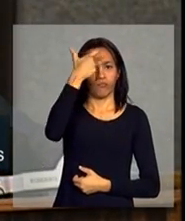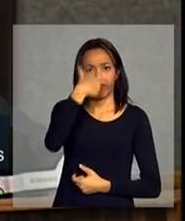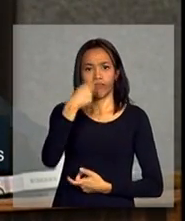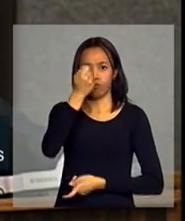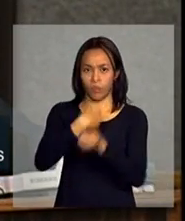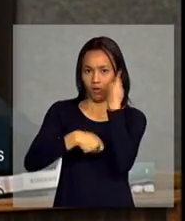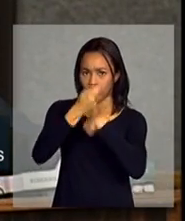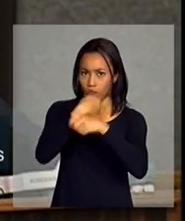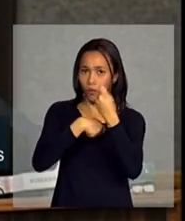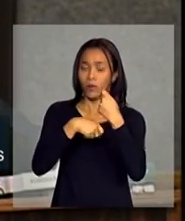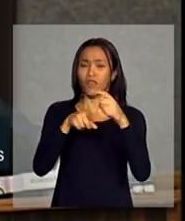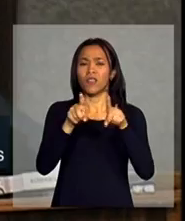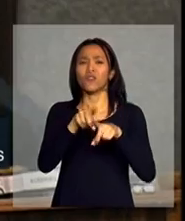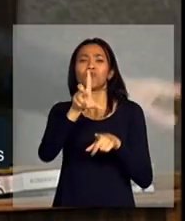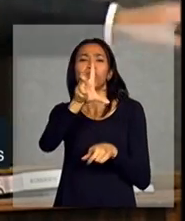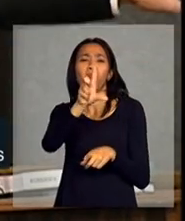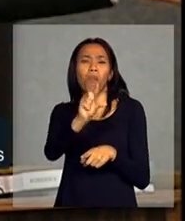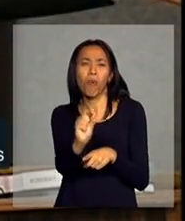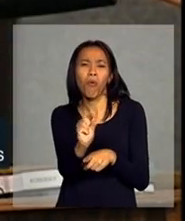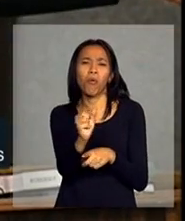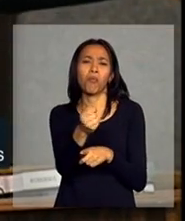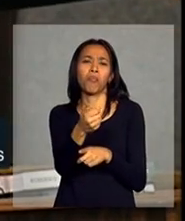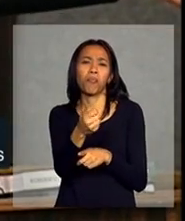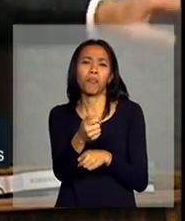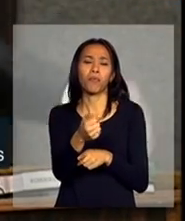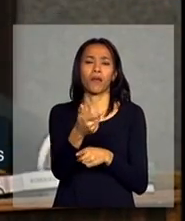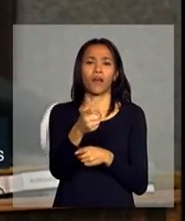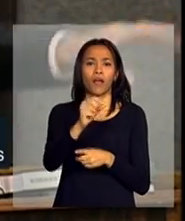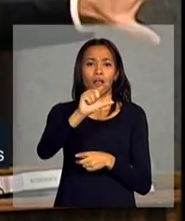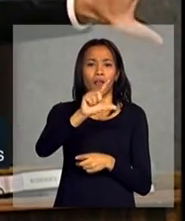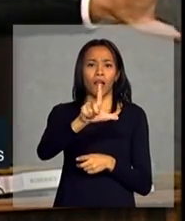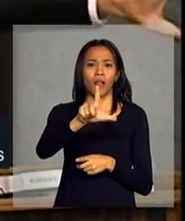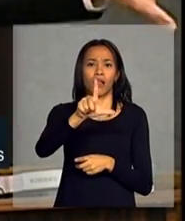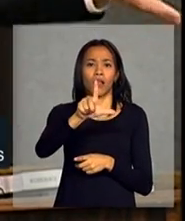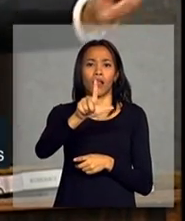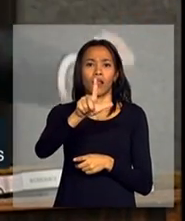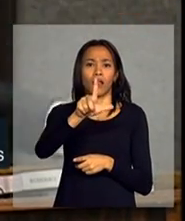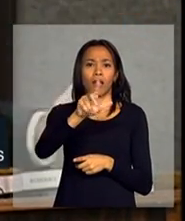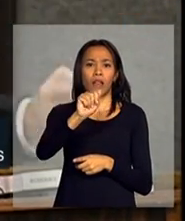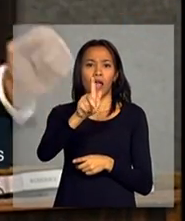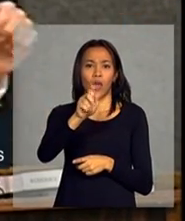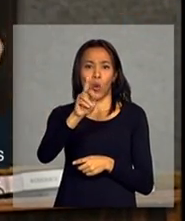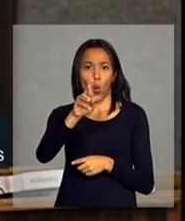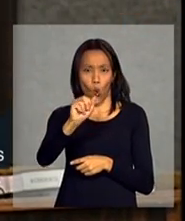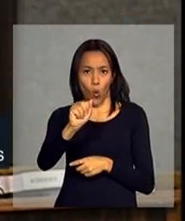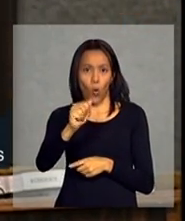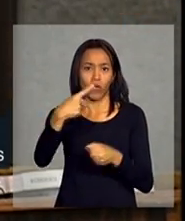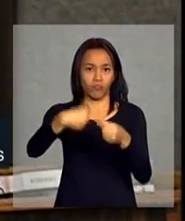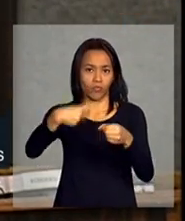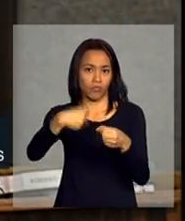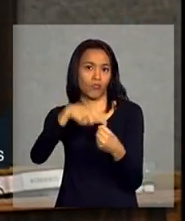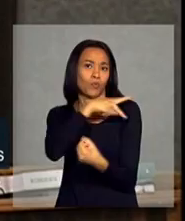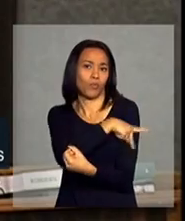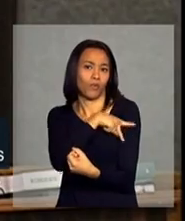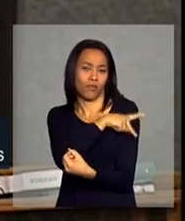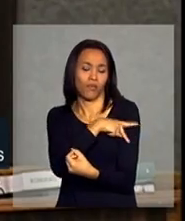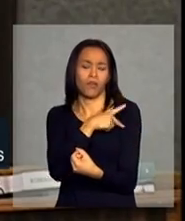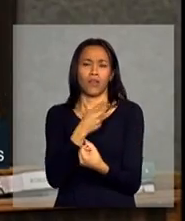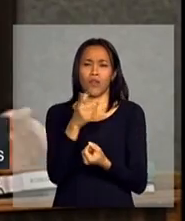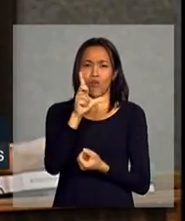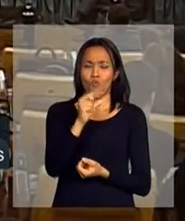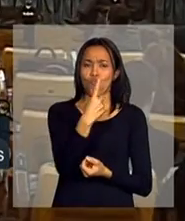e os menos, Lagoa do Barro do Piauí é o menos que 1%, ou seja, varia de 1% a